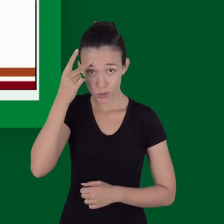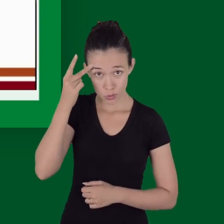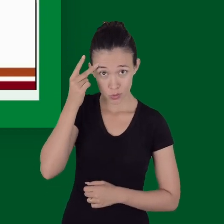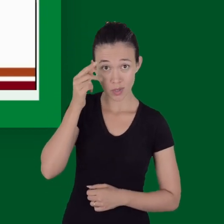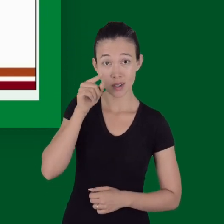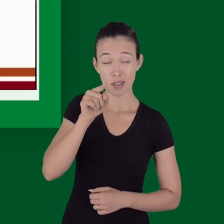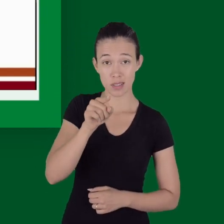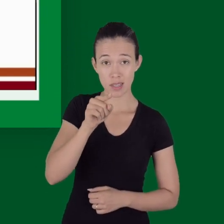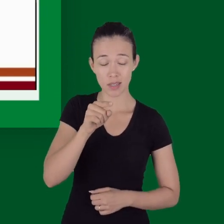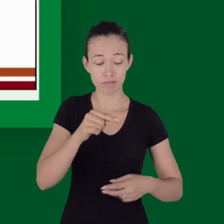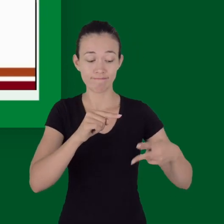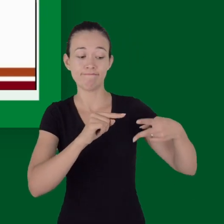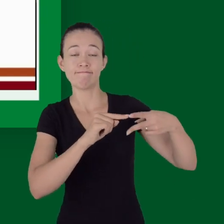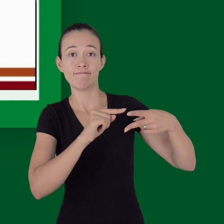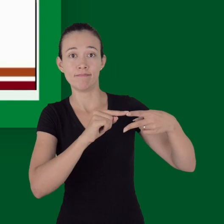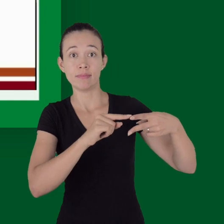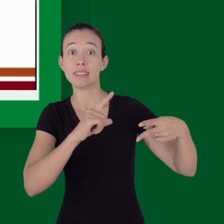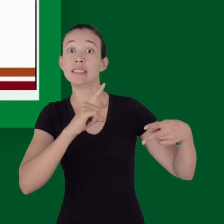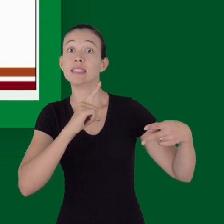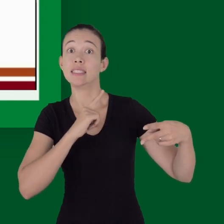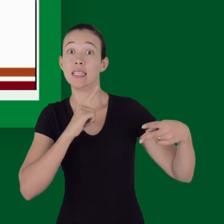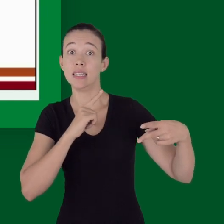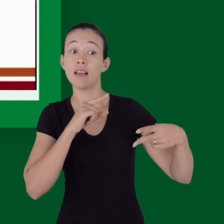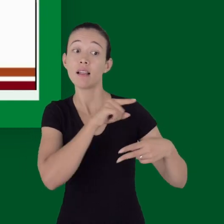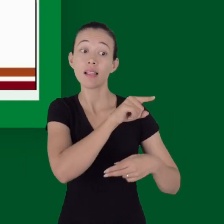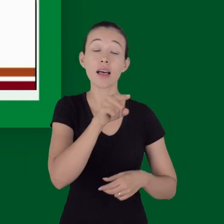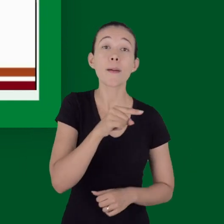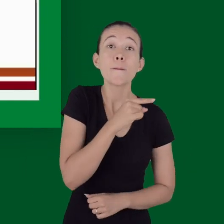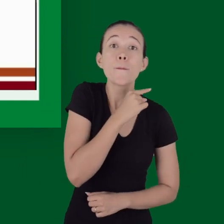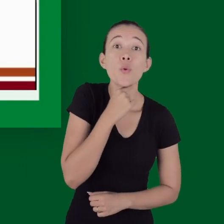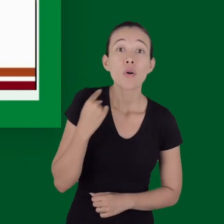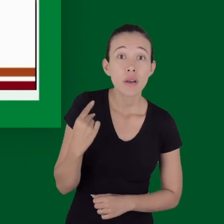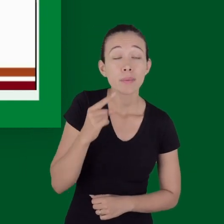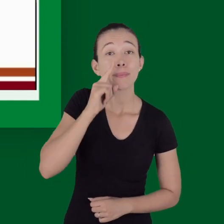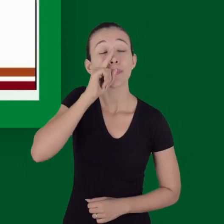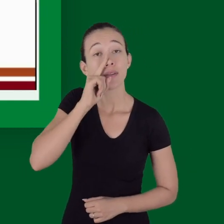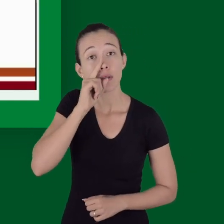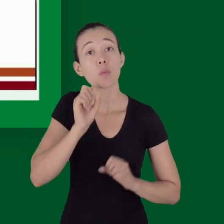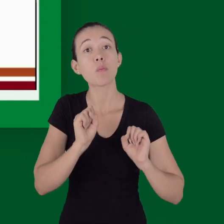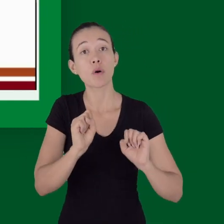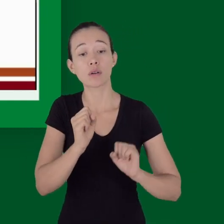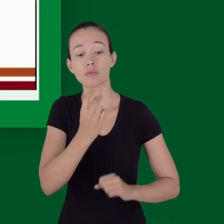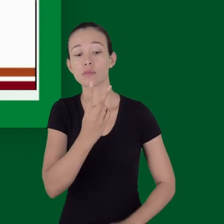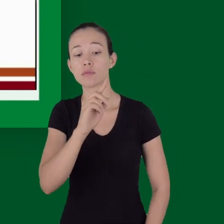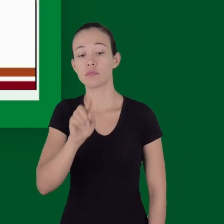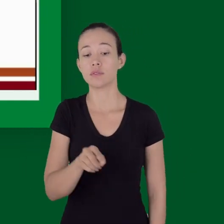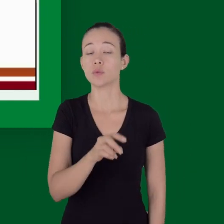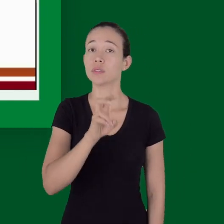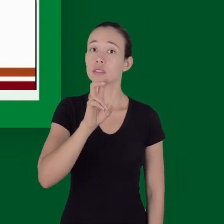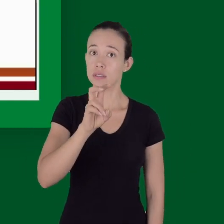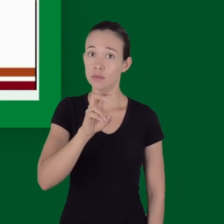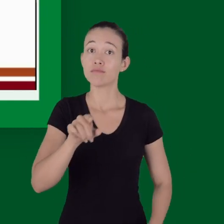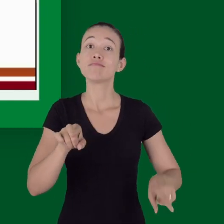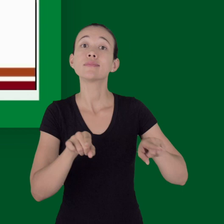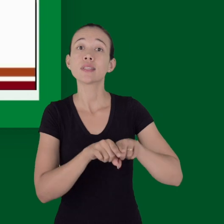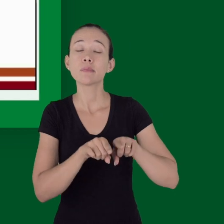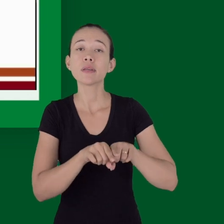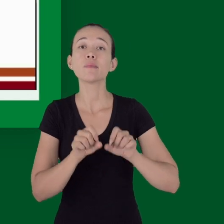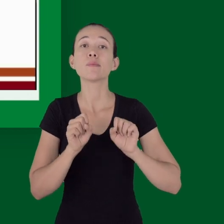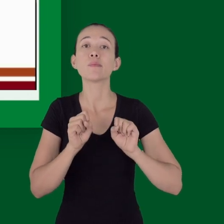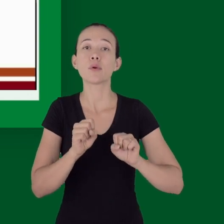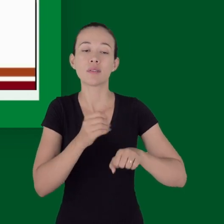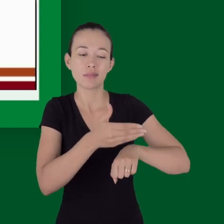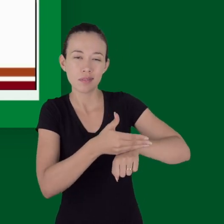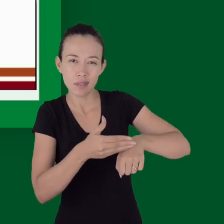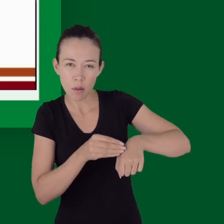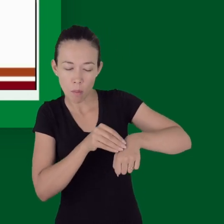receberam maior volume mais que 500 ml e um risco relativo de 2,2 para a fagulopatia